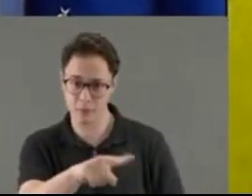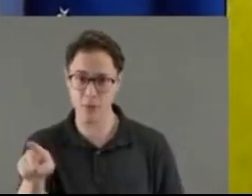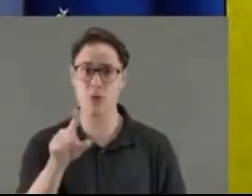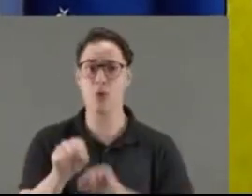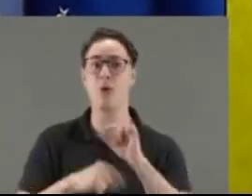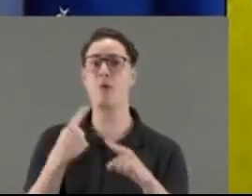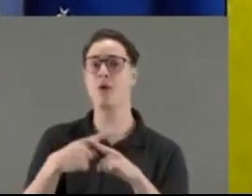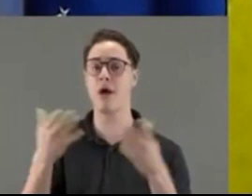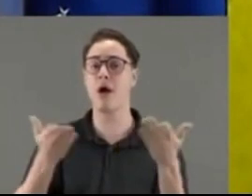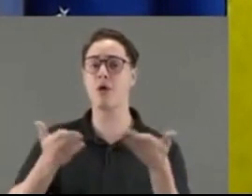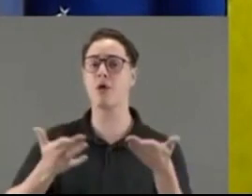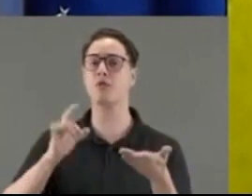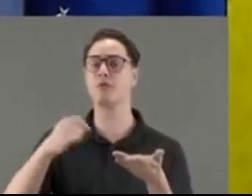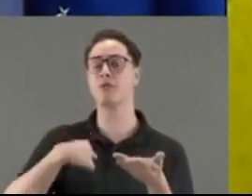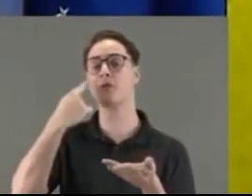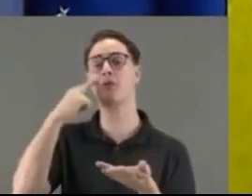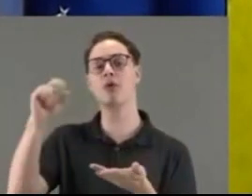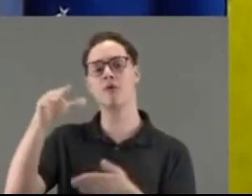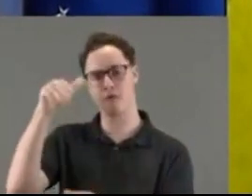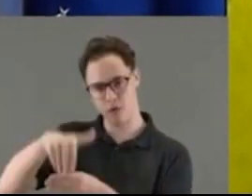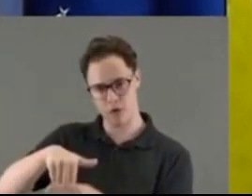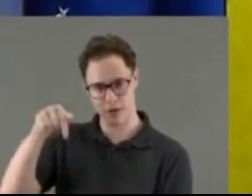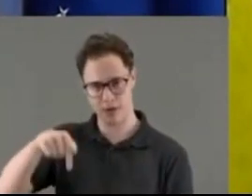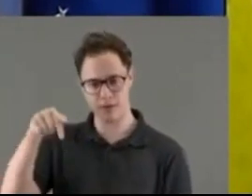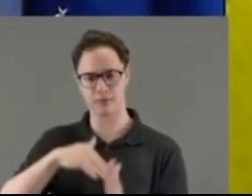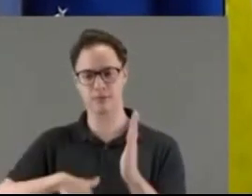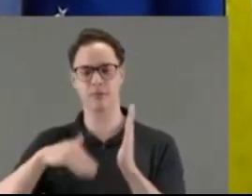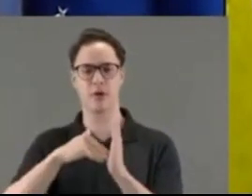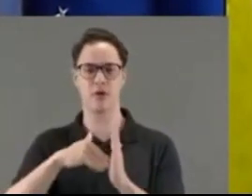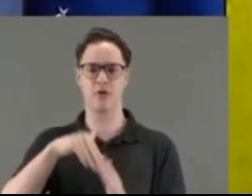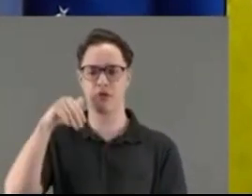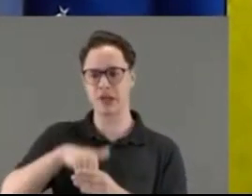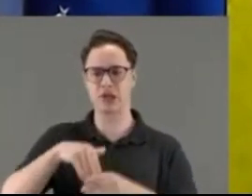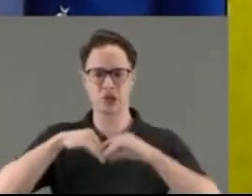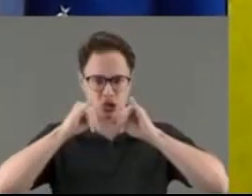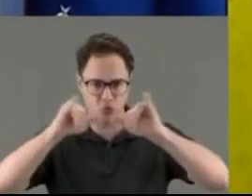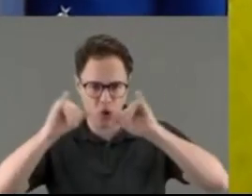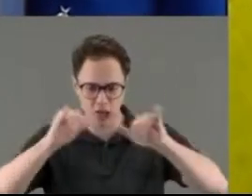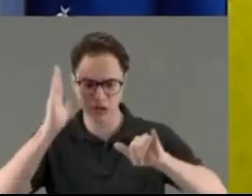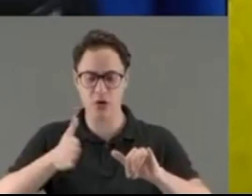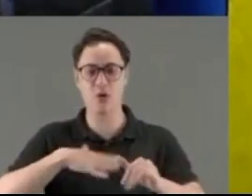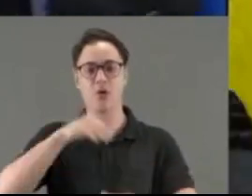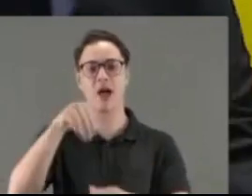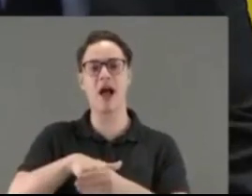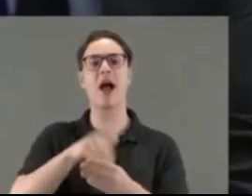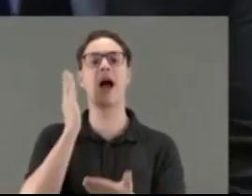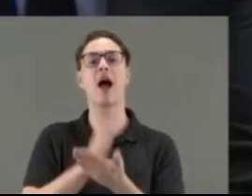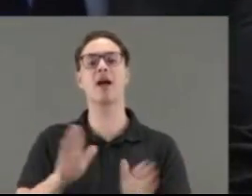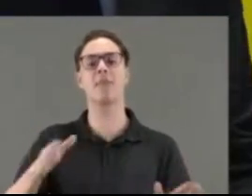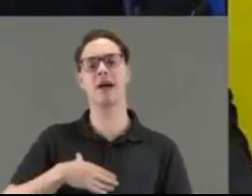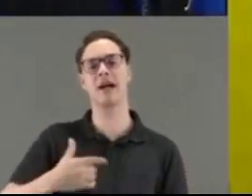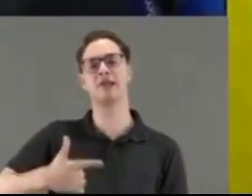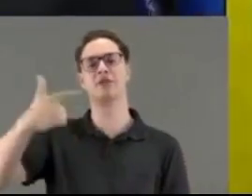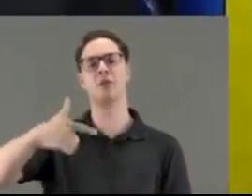está agora, presidente, para ser votado aqui, está sendo estudado, está sendo divulgado, falado, para voltar para acabar com a questão da reeleição.